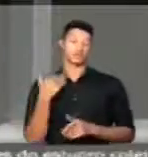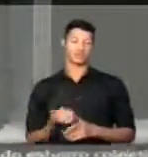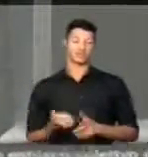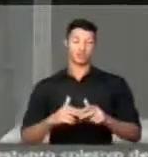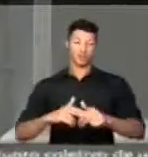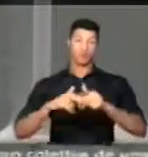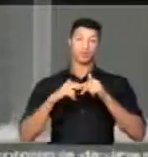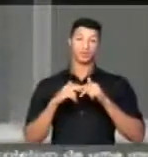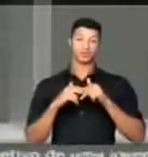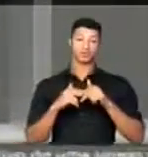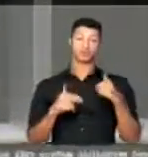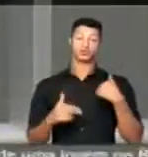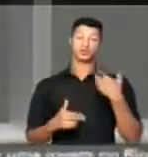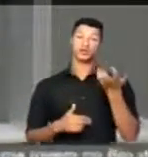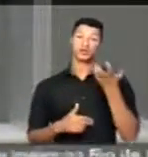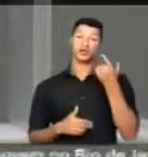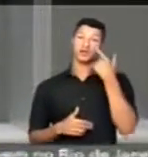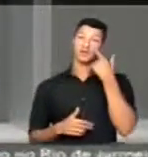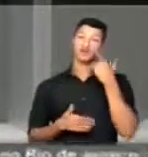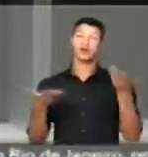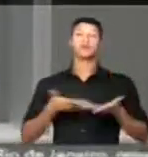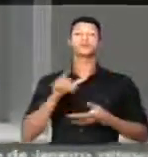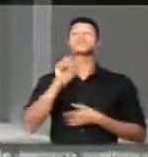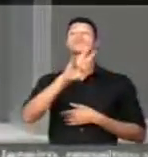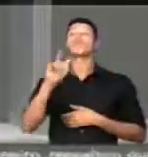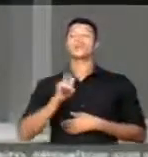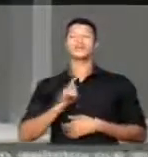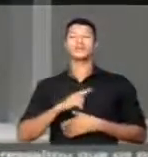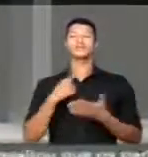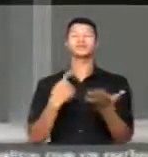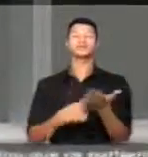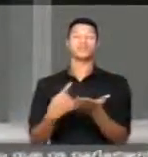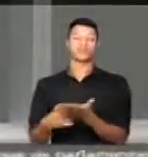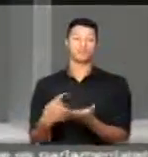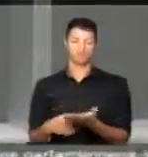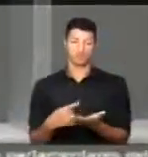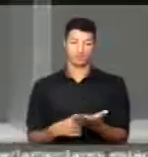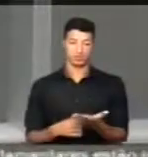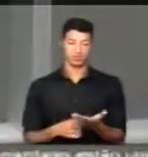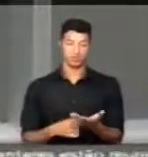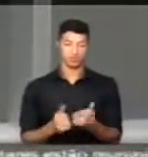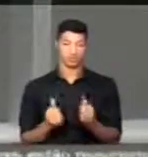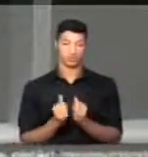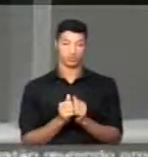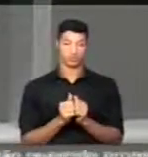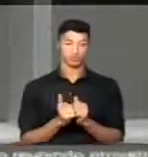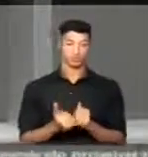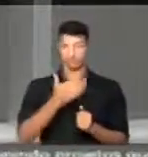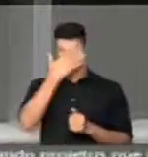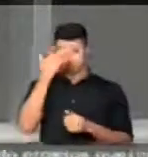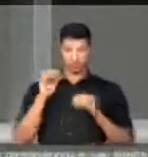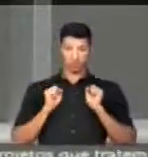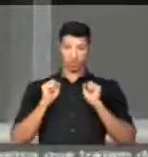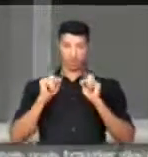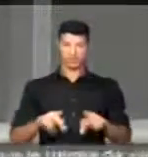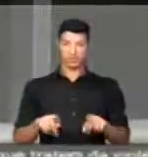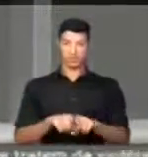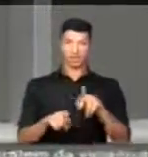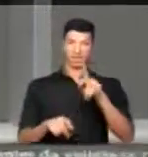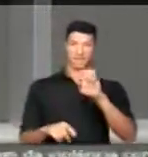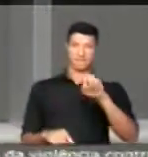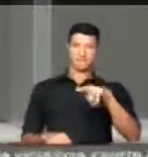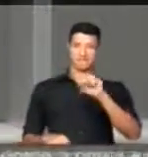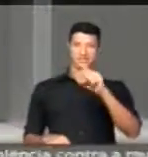Por isso, eu quero ver agora quem vai ter compromisso com os aposentados e os